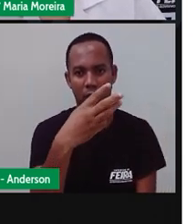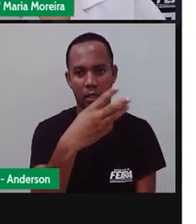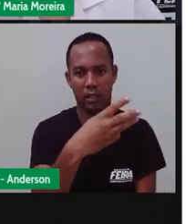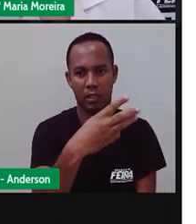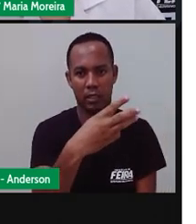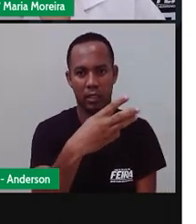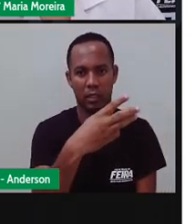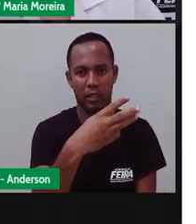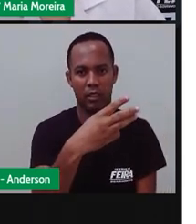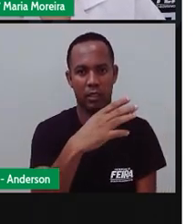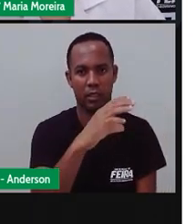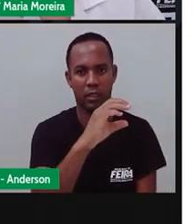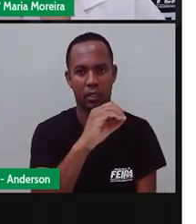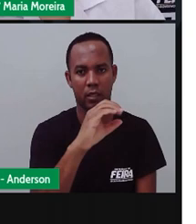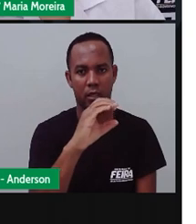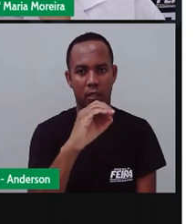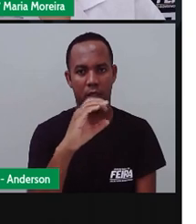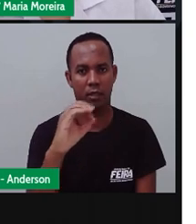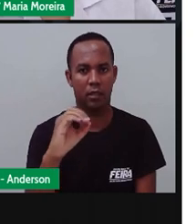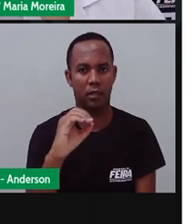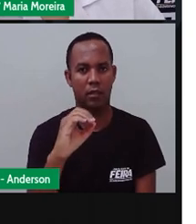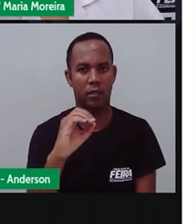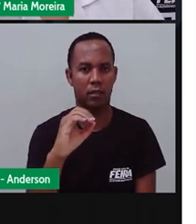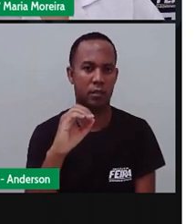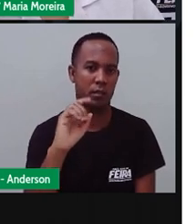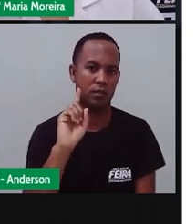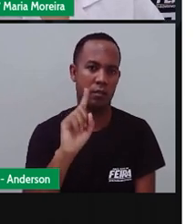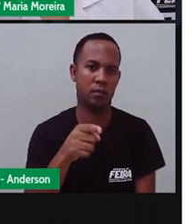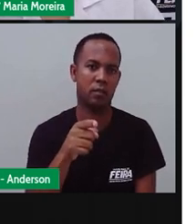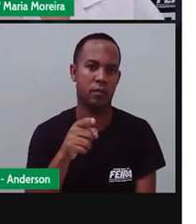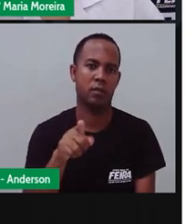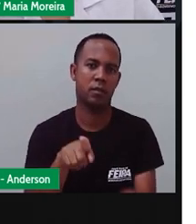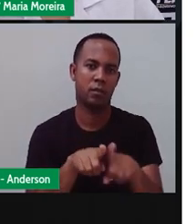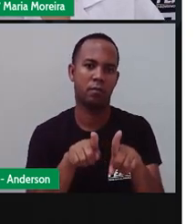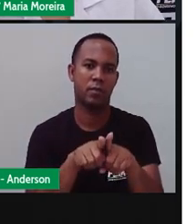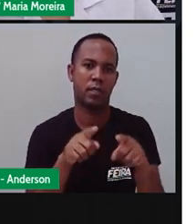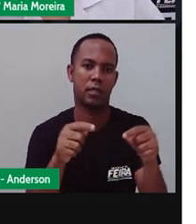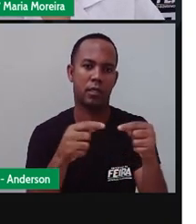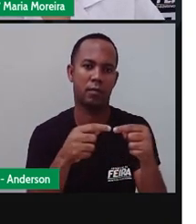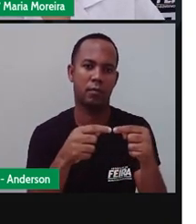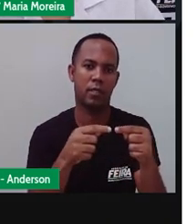centímetros, ou o quê? É 30 metros, certo?